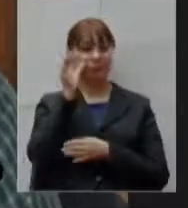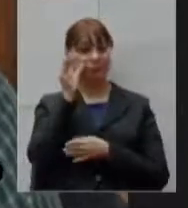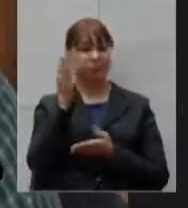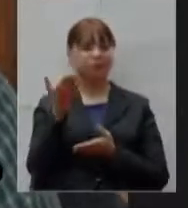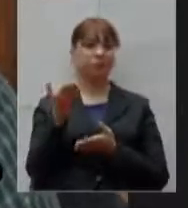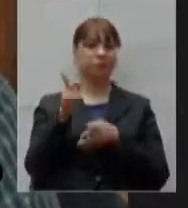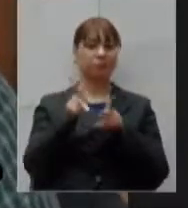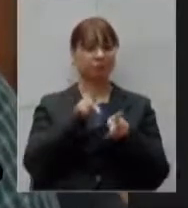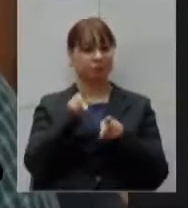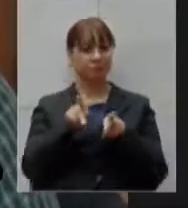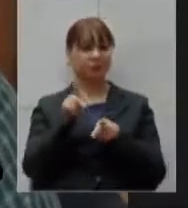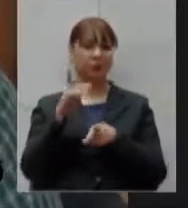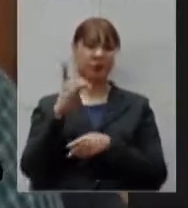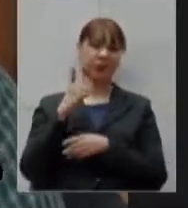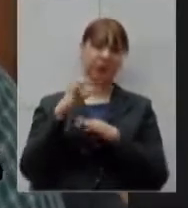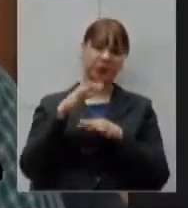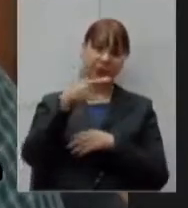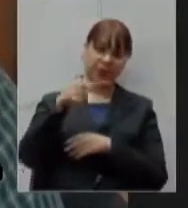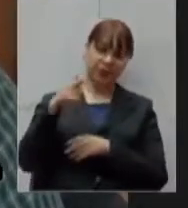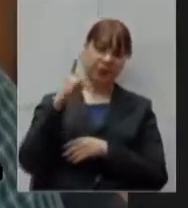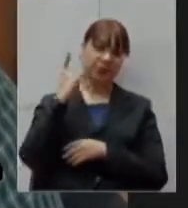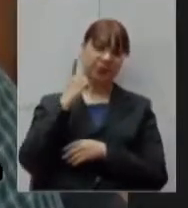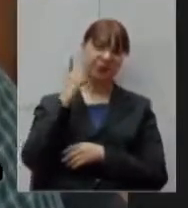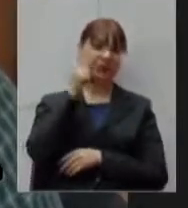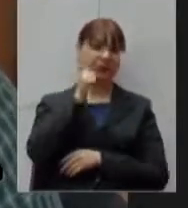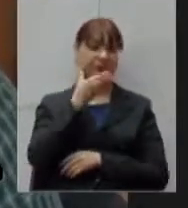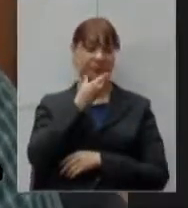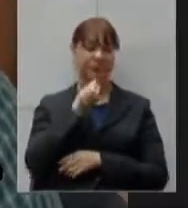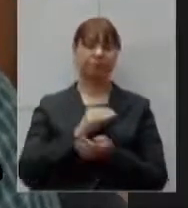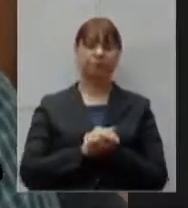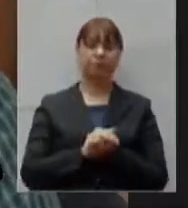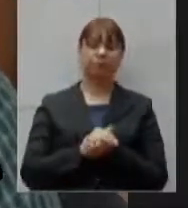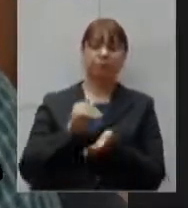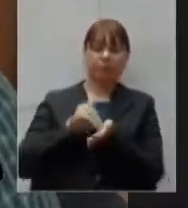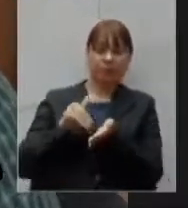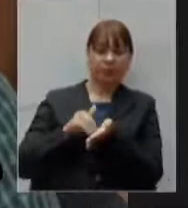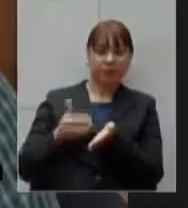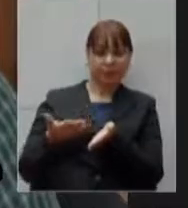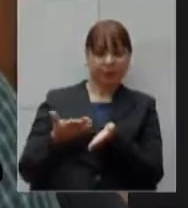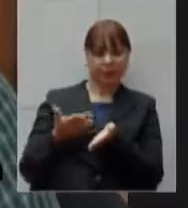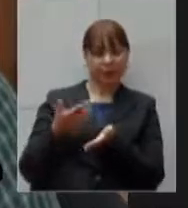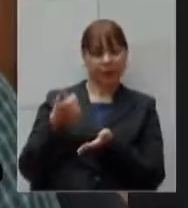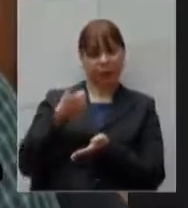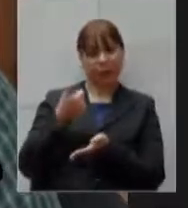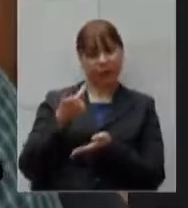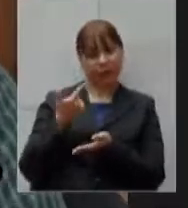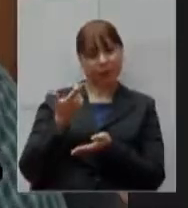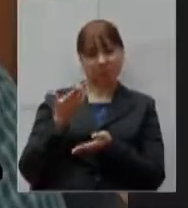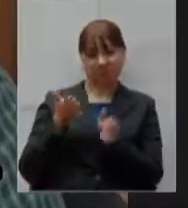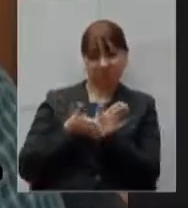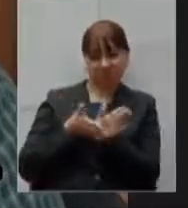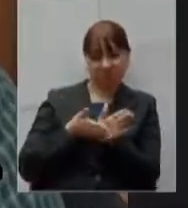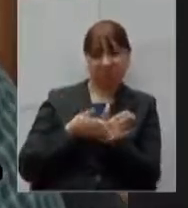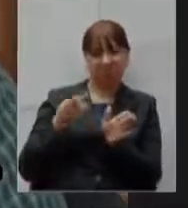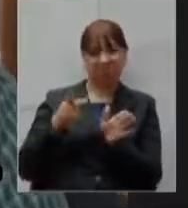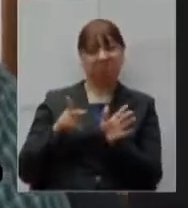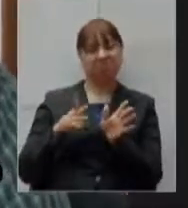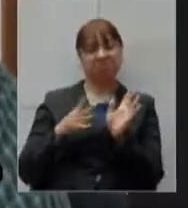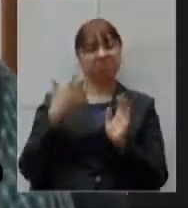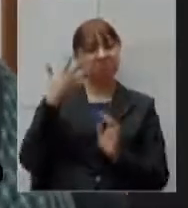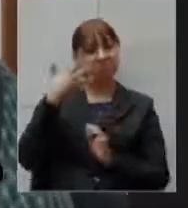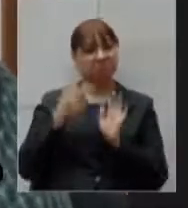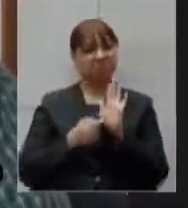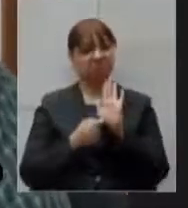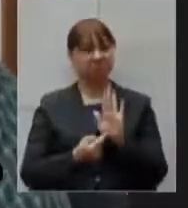população mineira secretário antes de mais nada cumprimentá-lo pela apresentação pude perceber aqui que